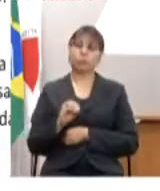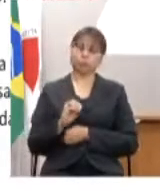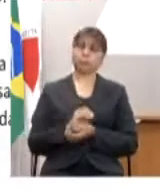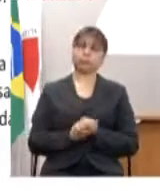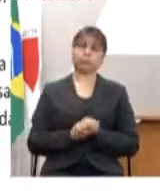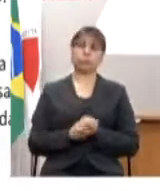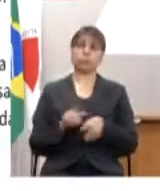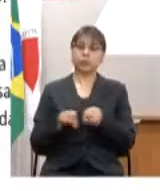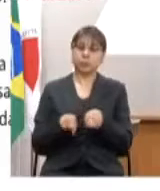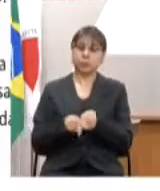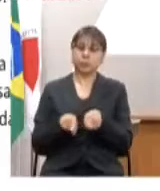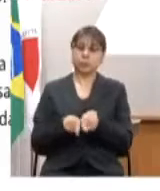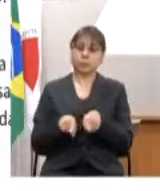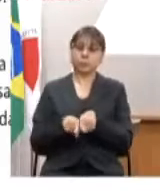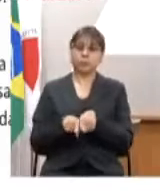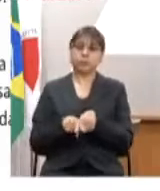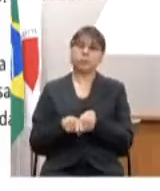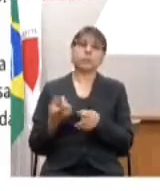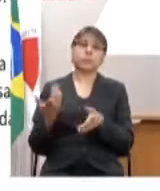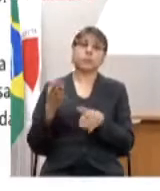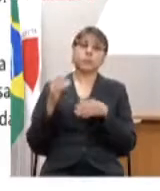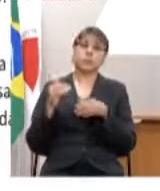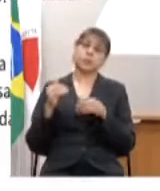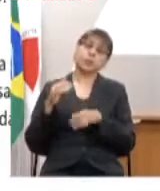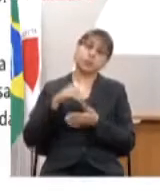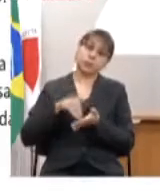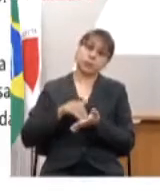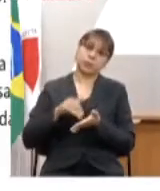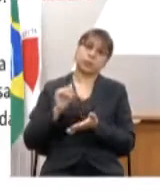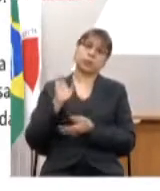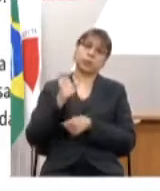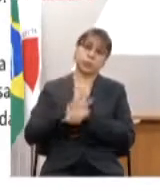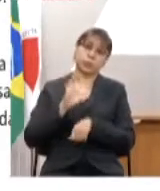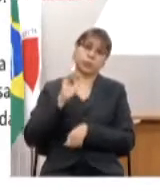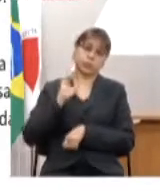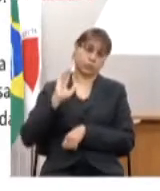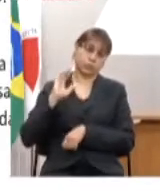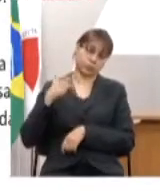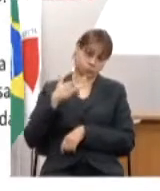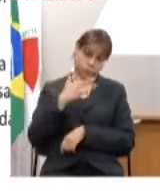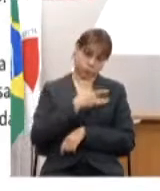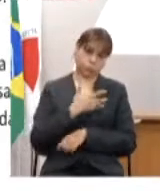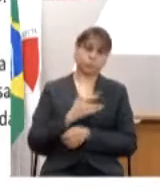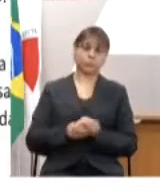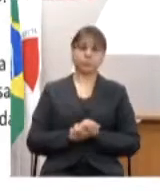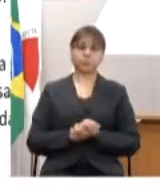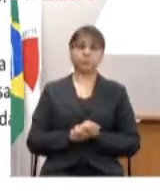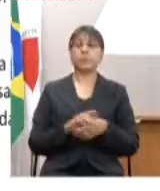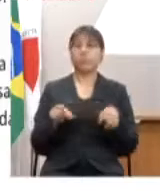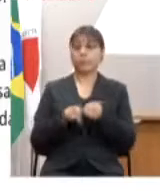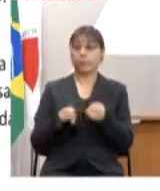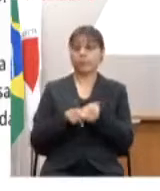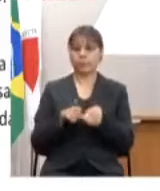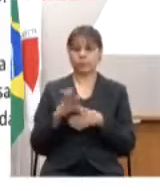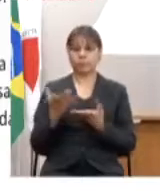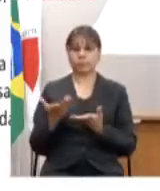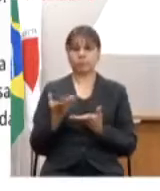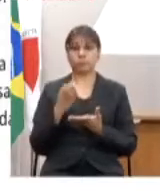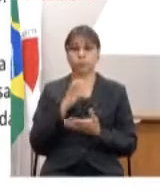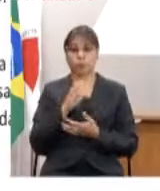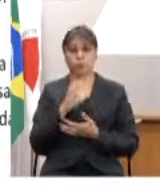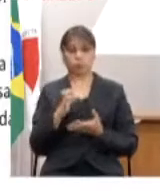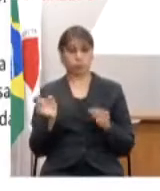pela Secretaria Estadual de Saúde ele tem o objetivo então de integração de além das decisões do COES